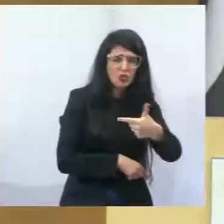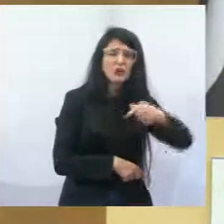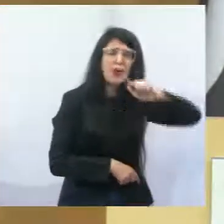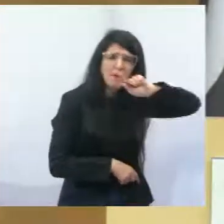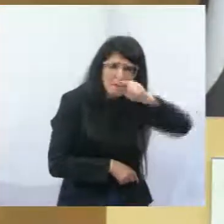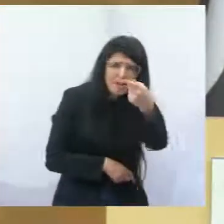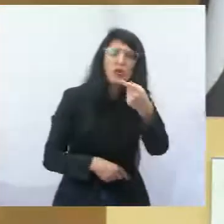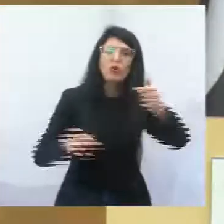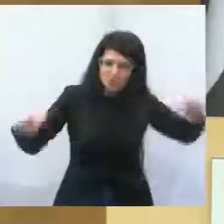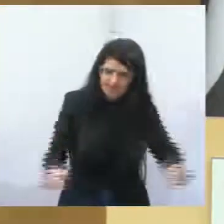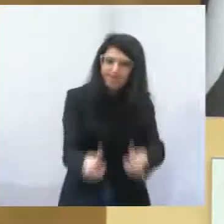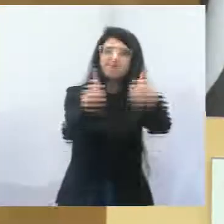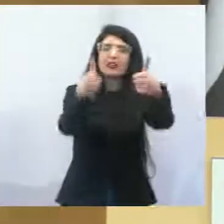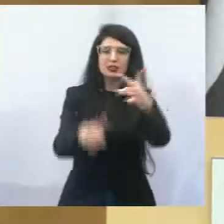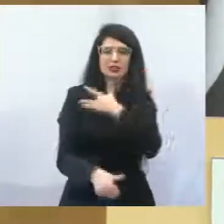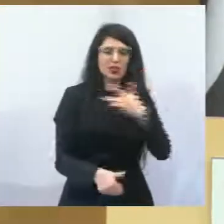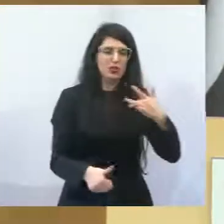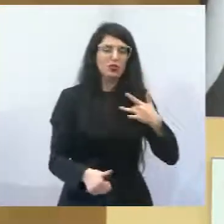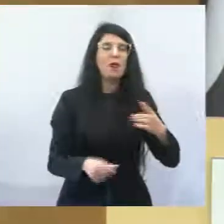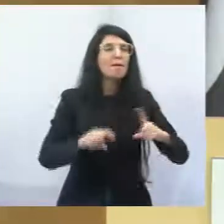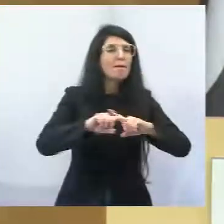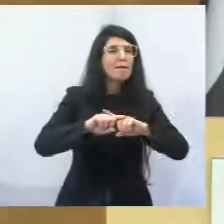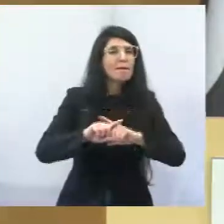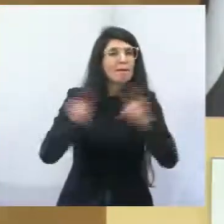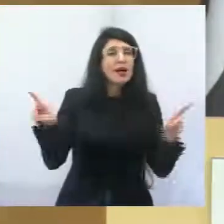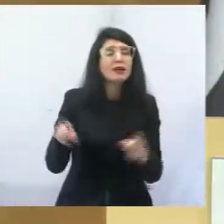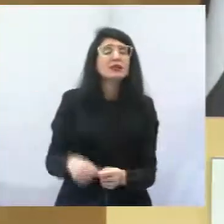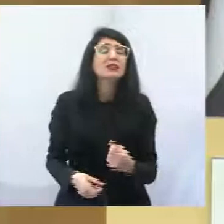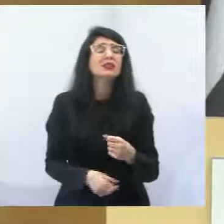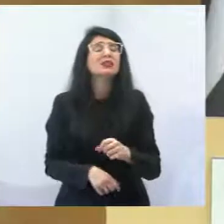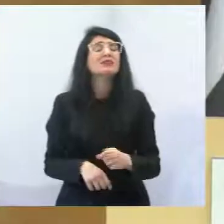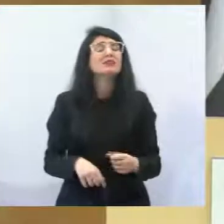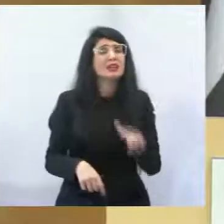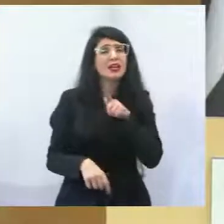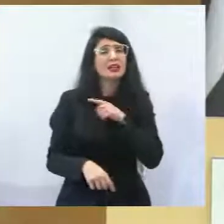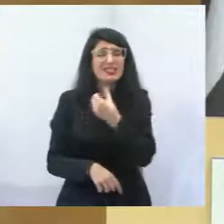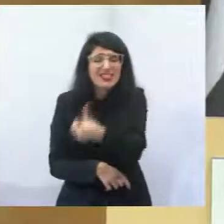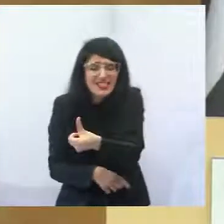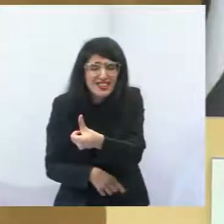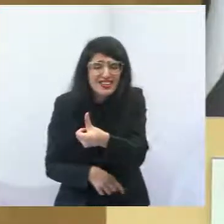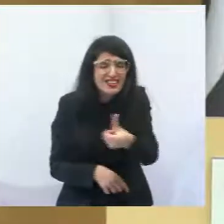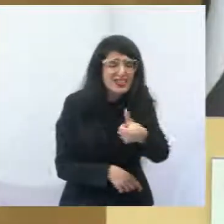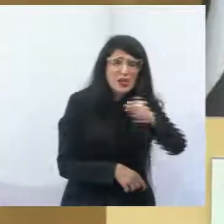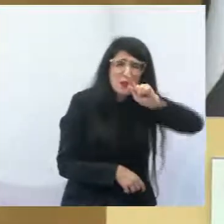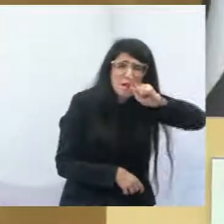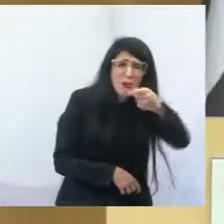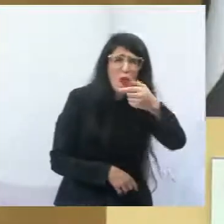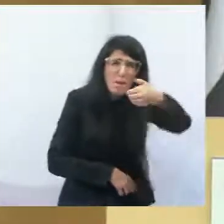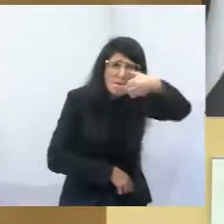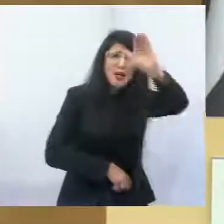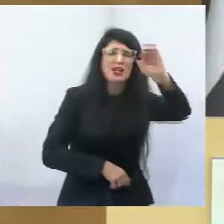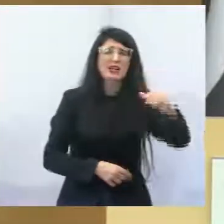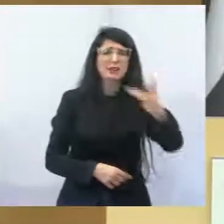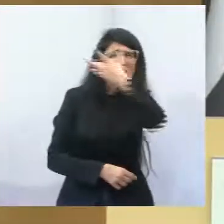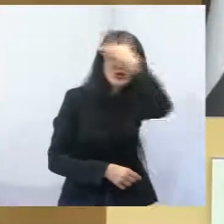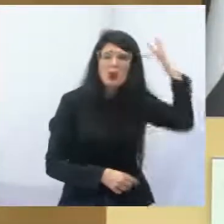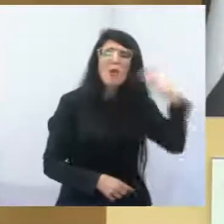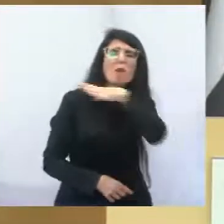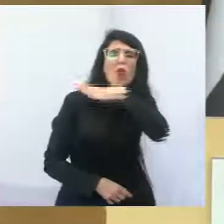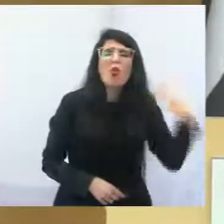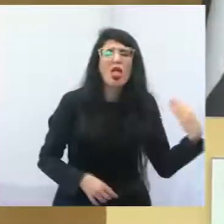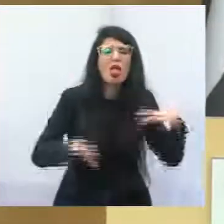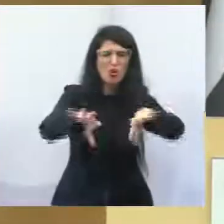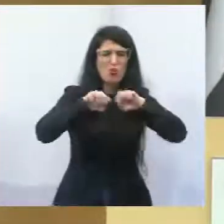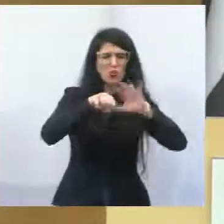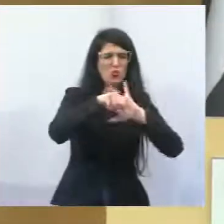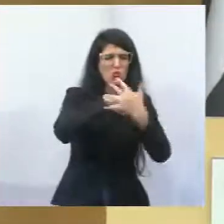tivemos mais de 66 mil óbitos. É um número alarmante, o Brasil nunca